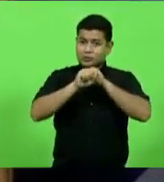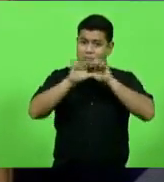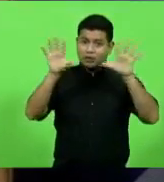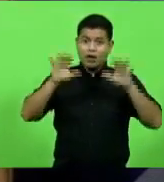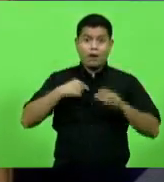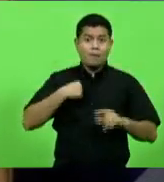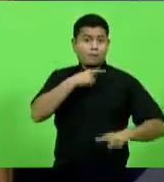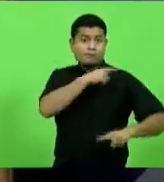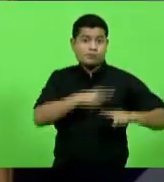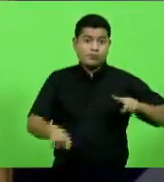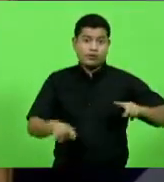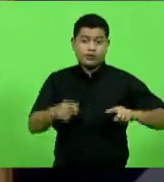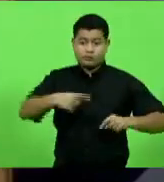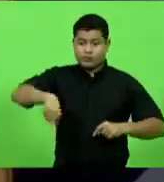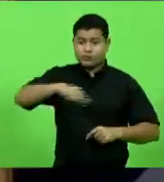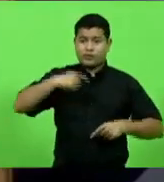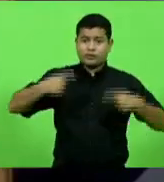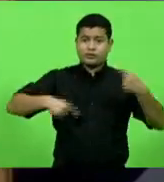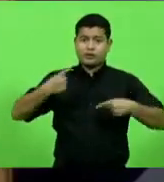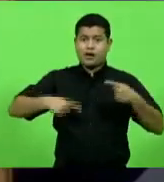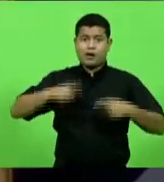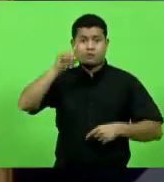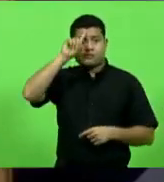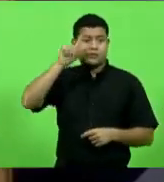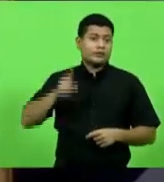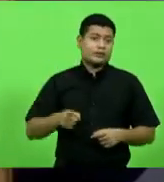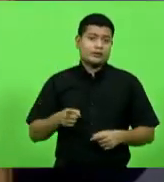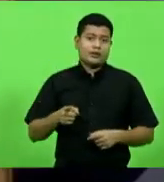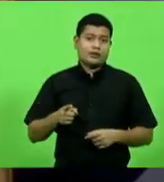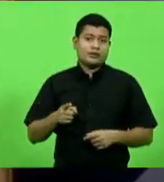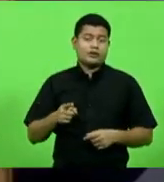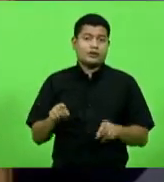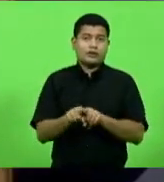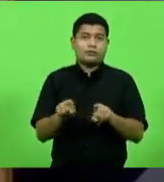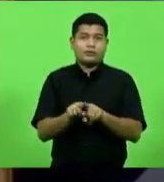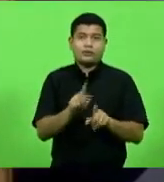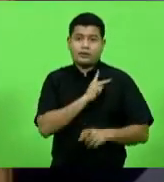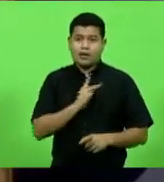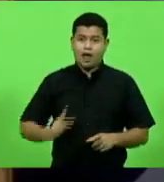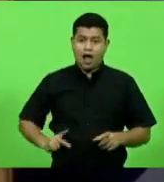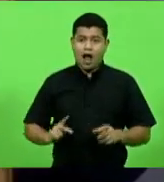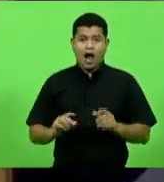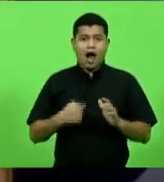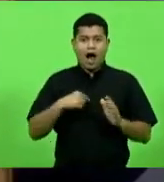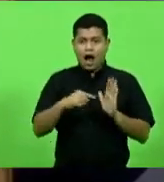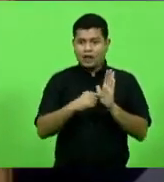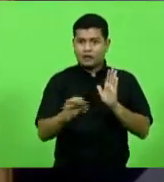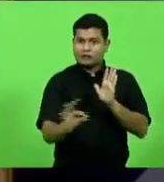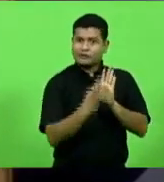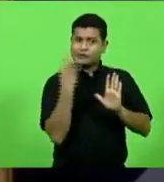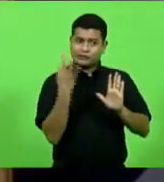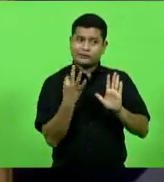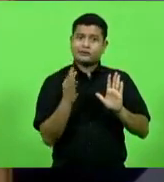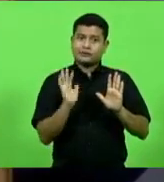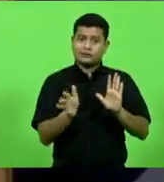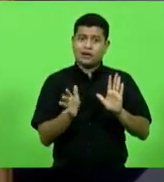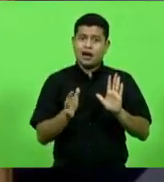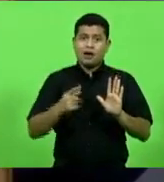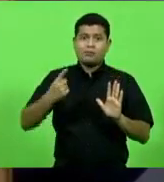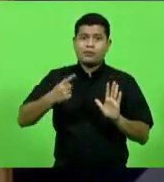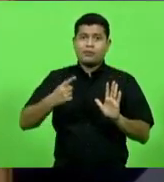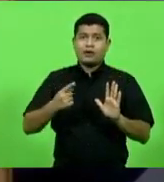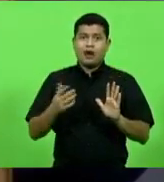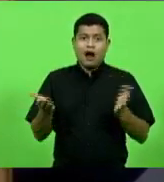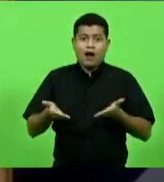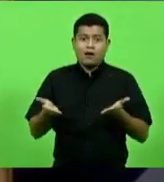discutir mandato e presidência está em negrito, isso a primeira e agora o mandato ela